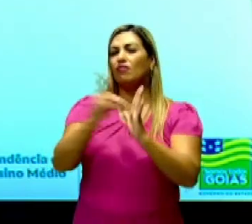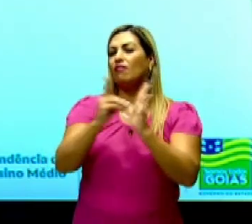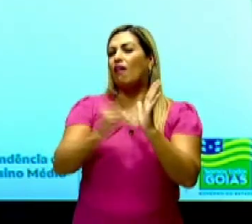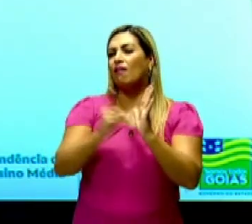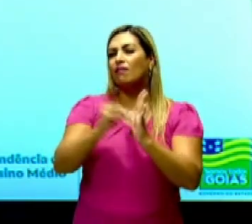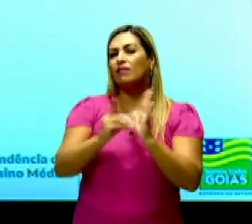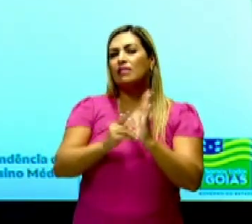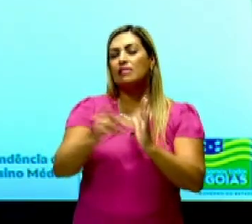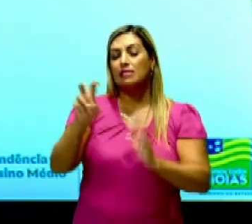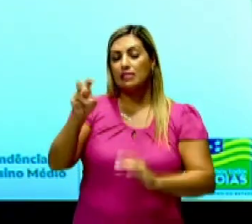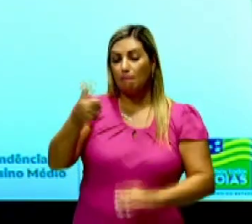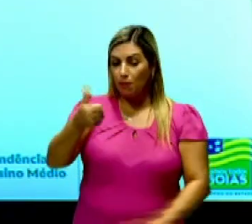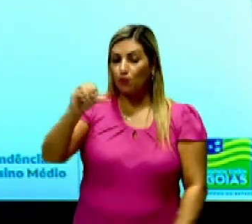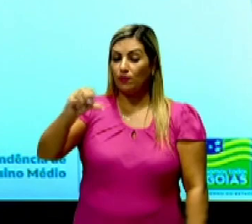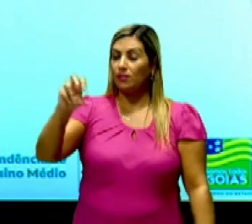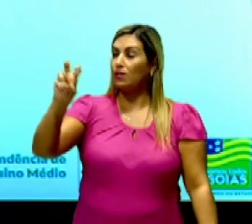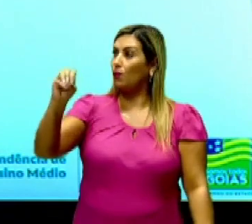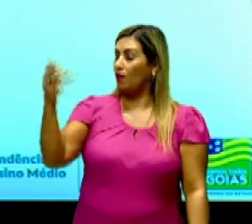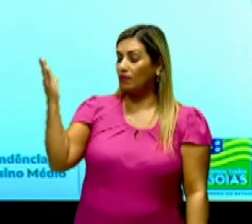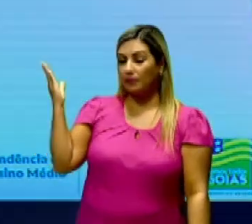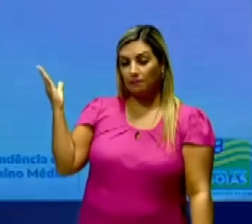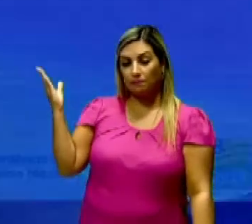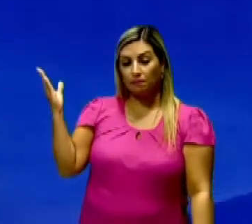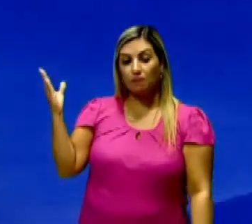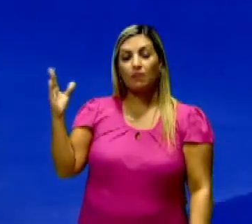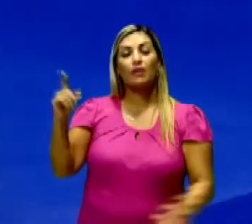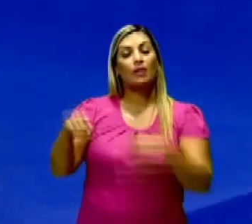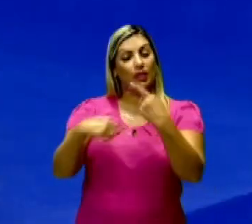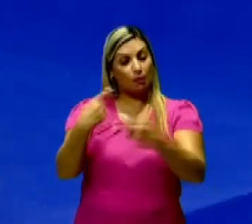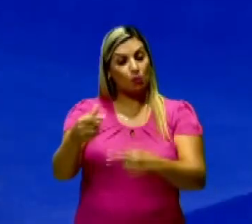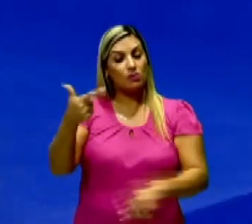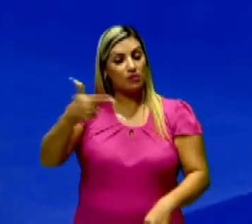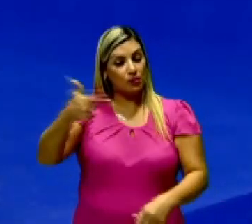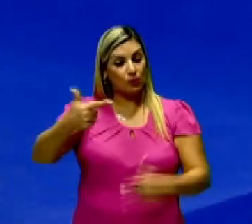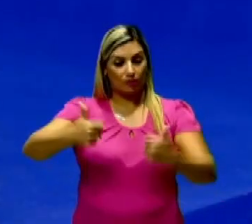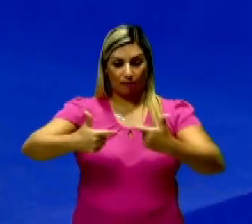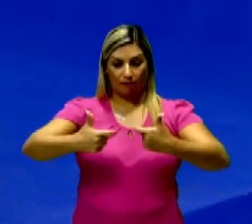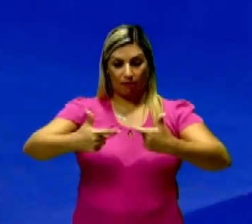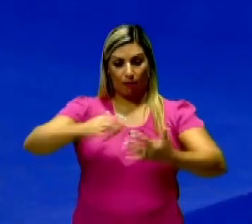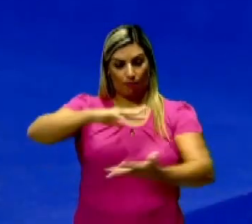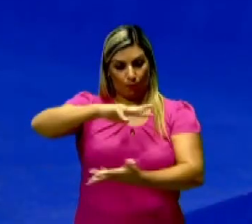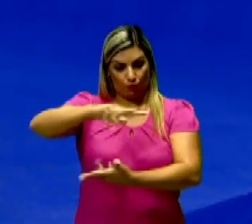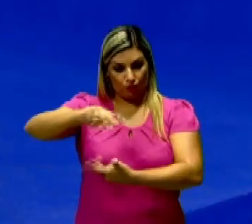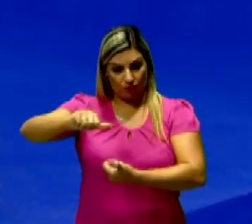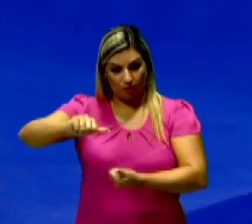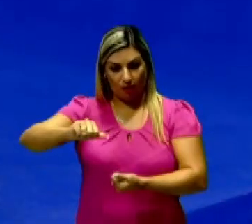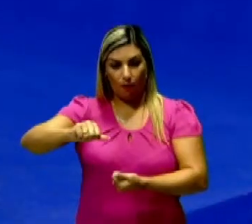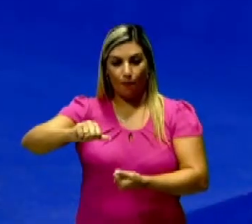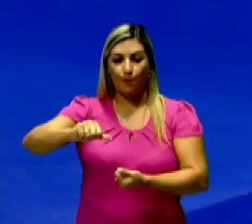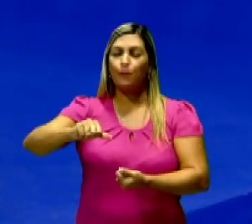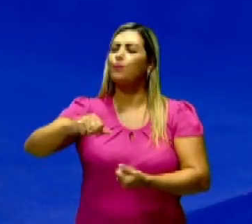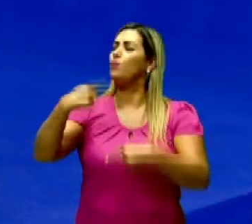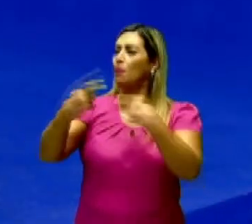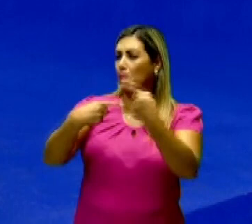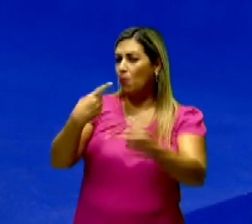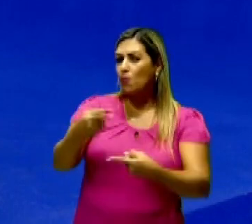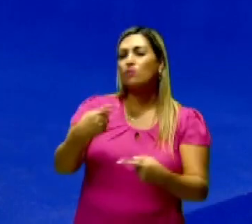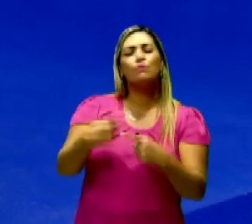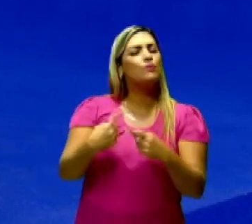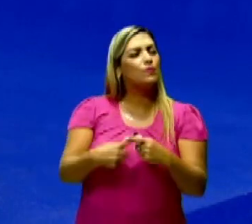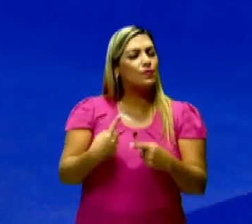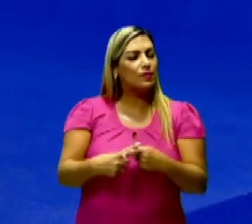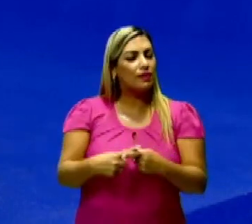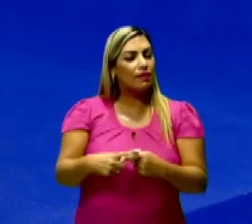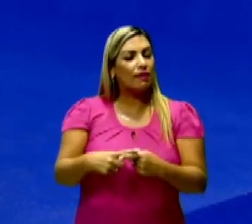50. Então, 1950, justamente após a Segunda Guerra Mundial. Por que após a Segunda Guerra Mundial?